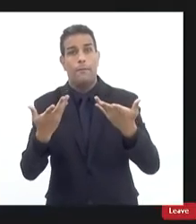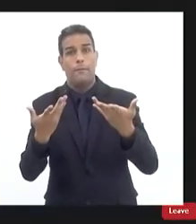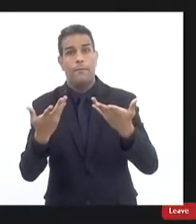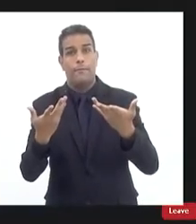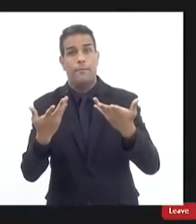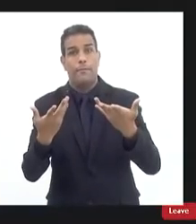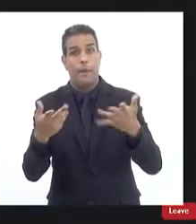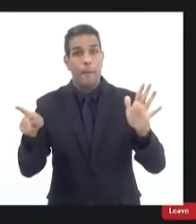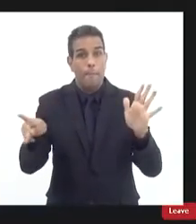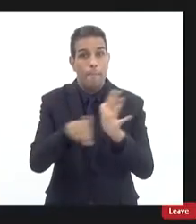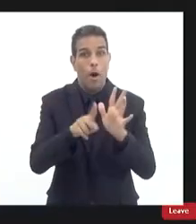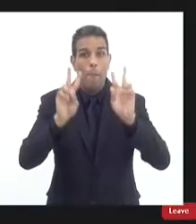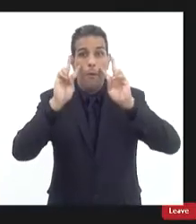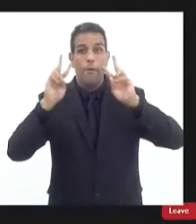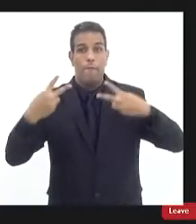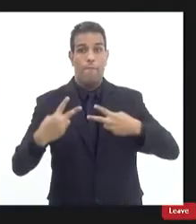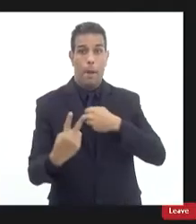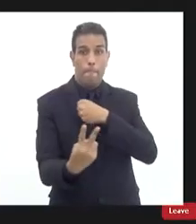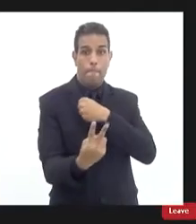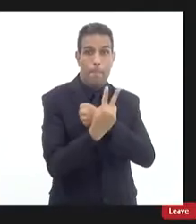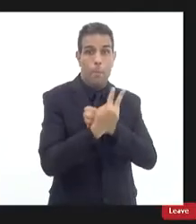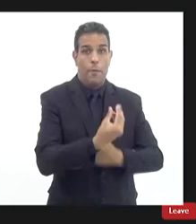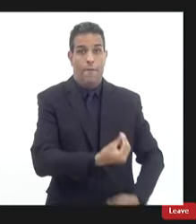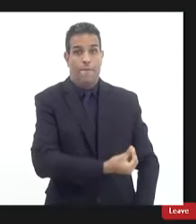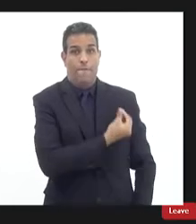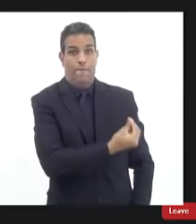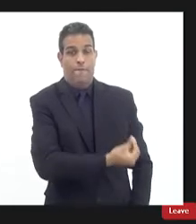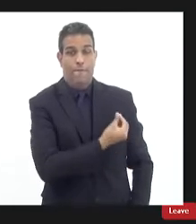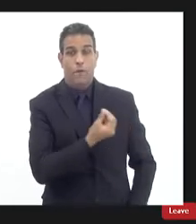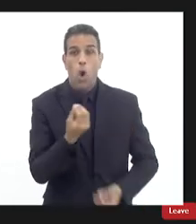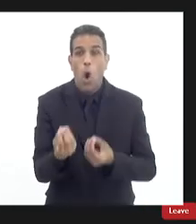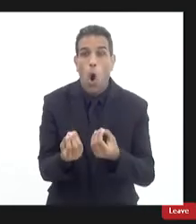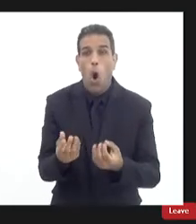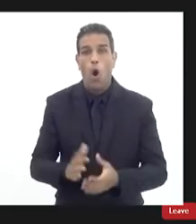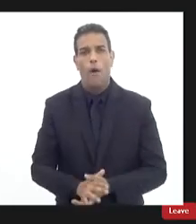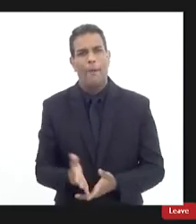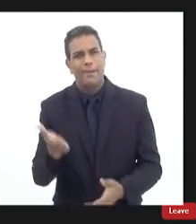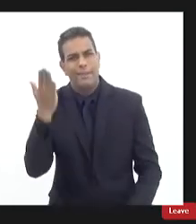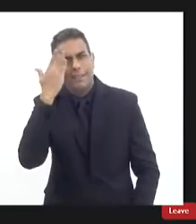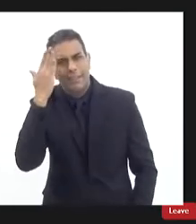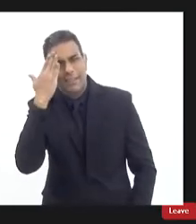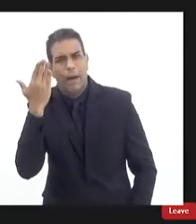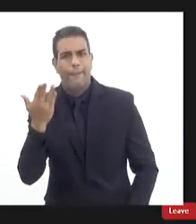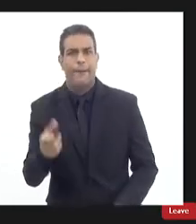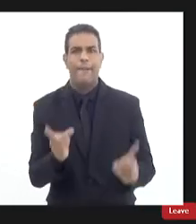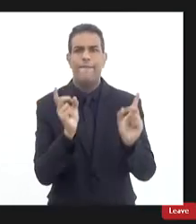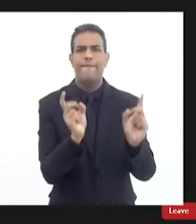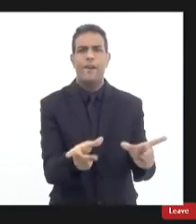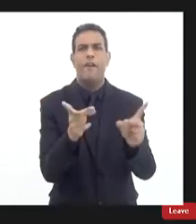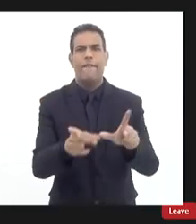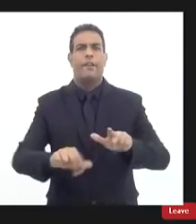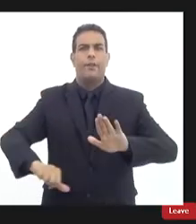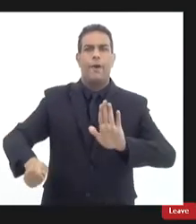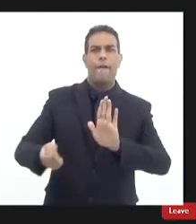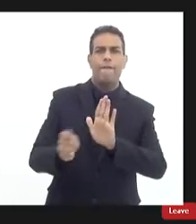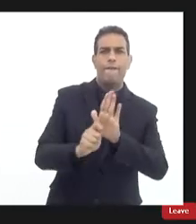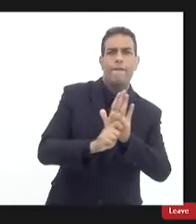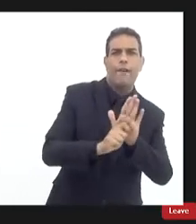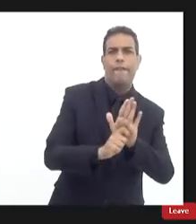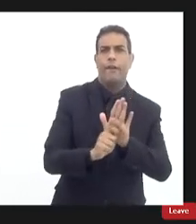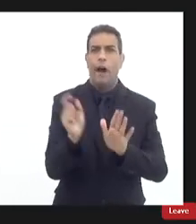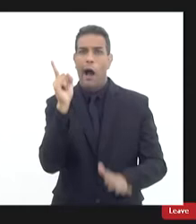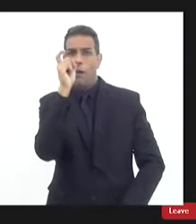terceiros mas a sabe que hoje o marginal não se entrega facilmente a gente sabe da quantidade de confrontos que a gente tem enfrentado